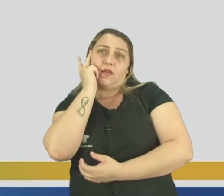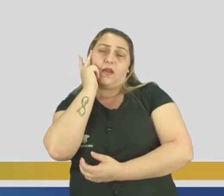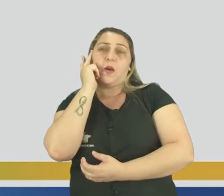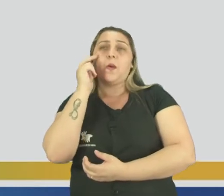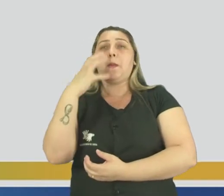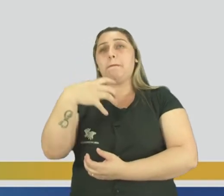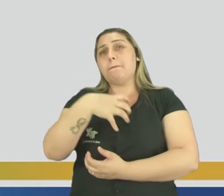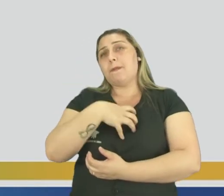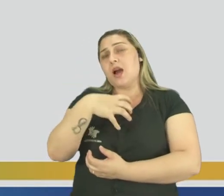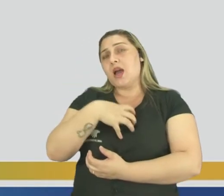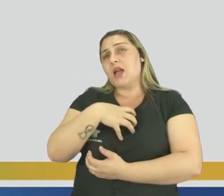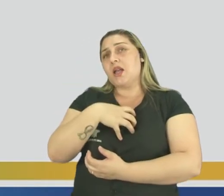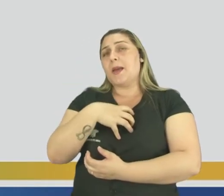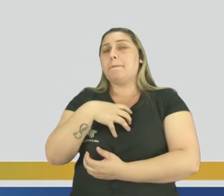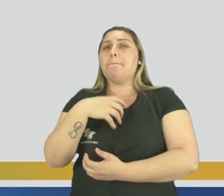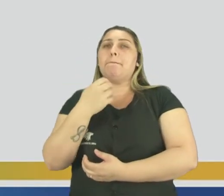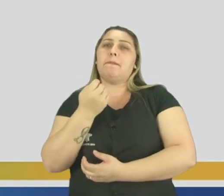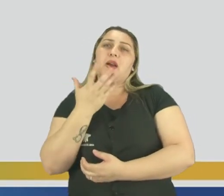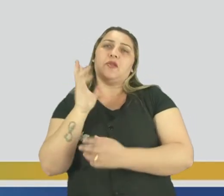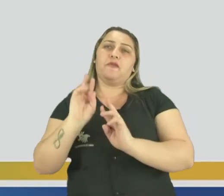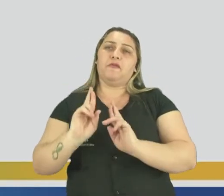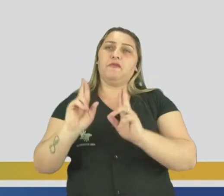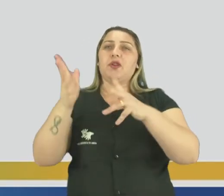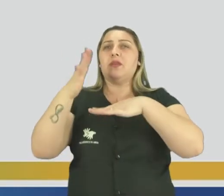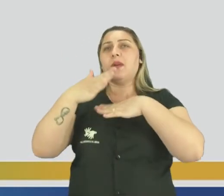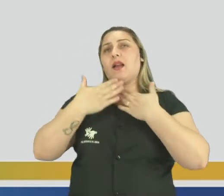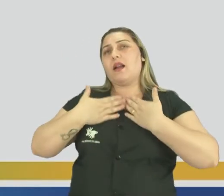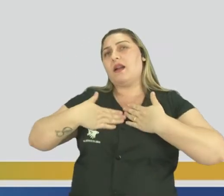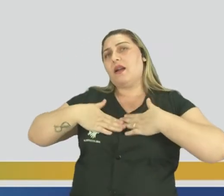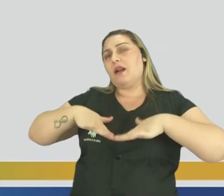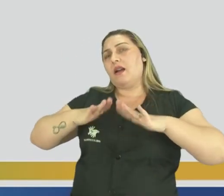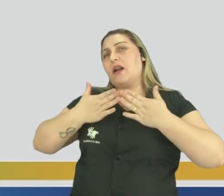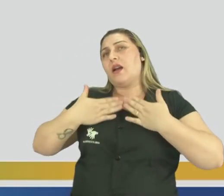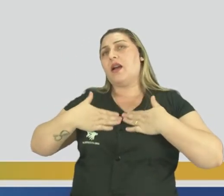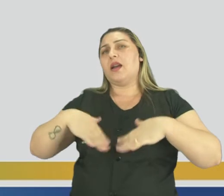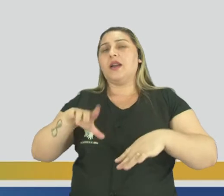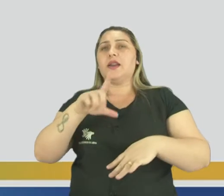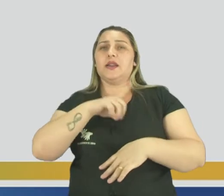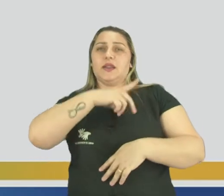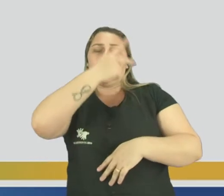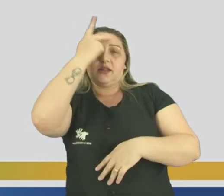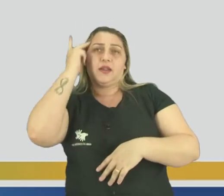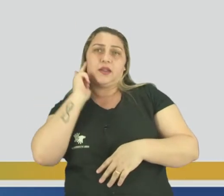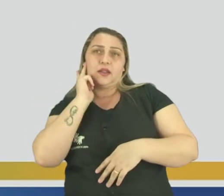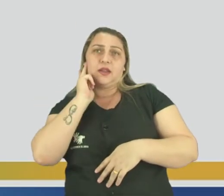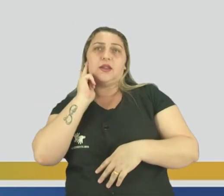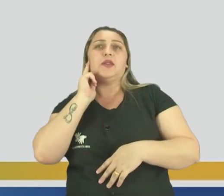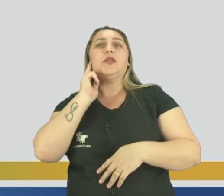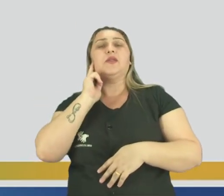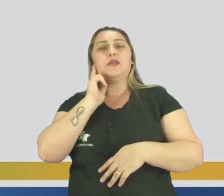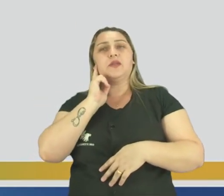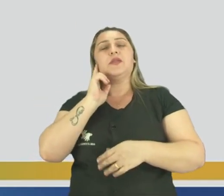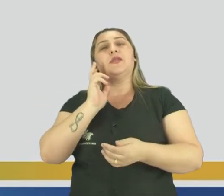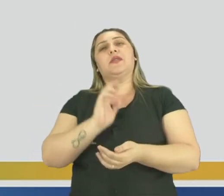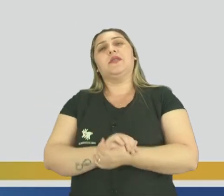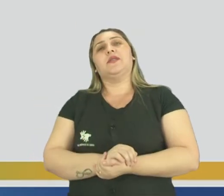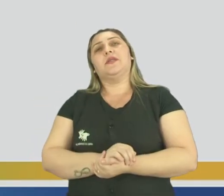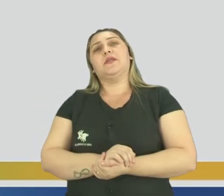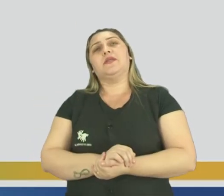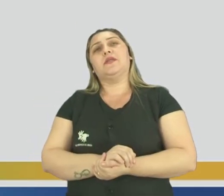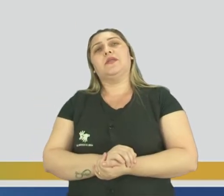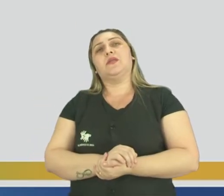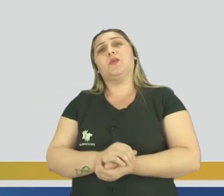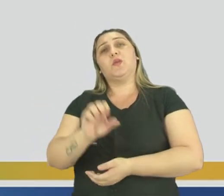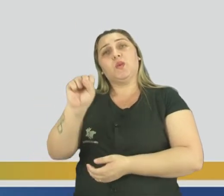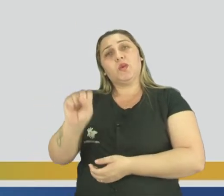baiano, que tem um sotaque diferente. Tem o pessoal lá do Nordeste, que são os baianos, né? Nós temos o